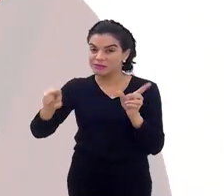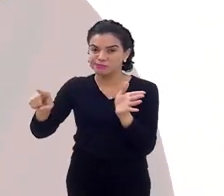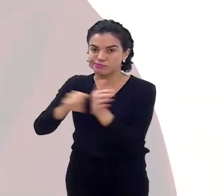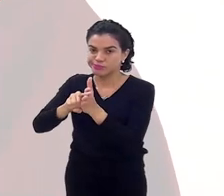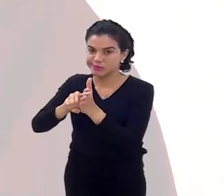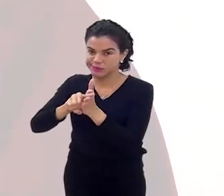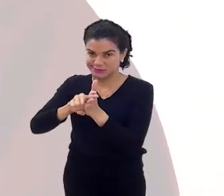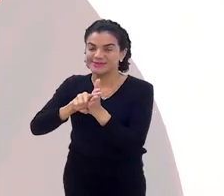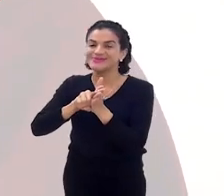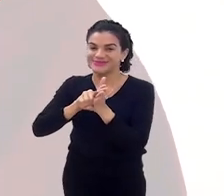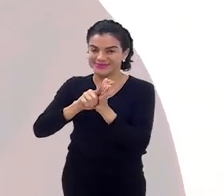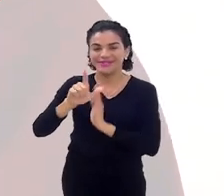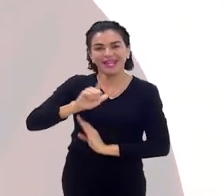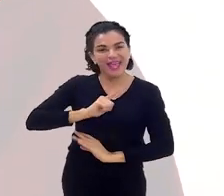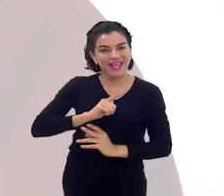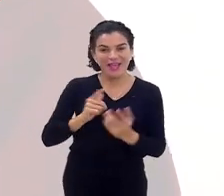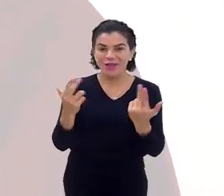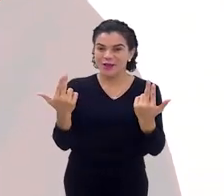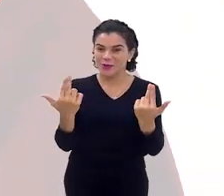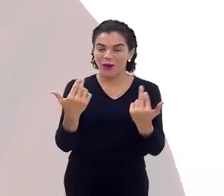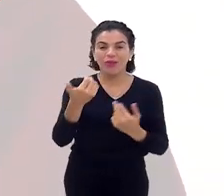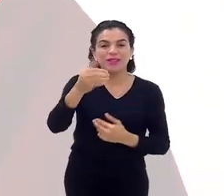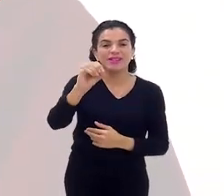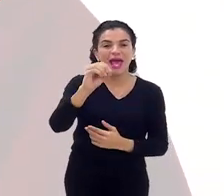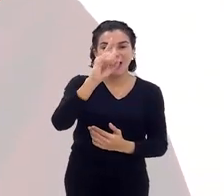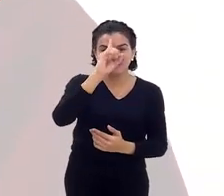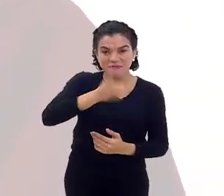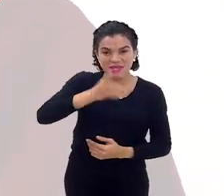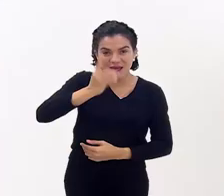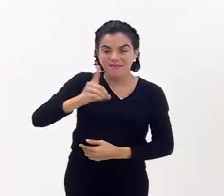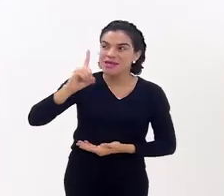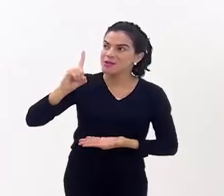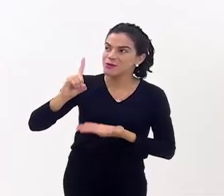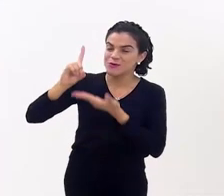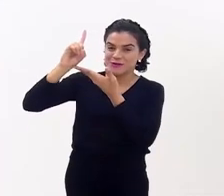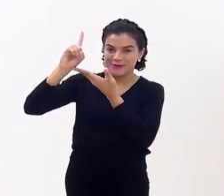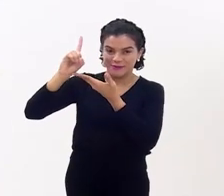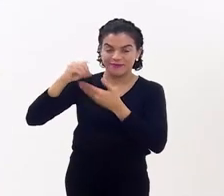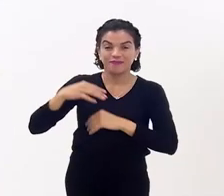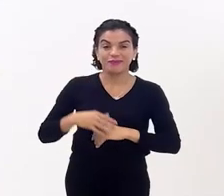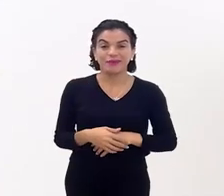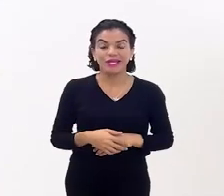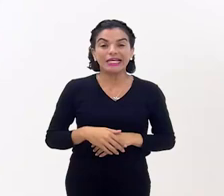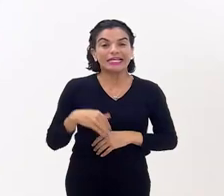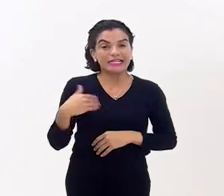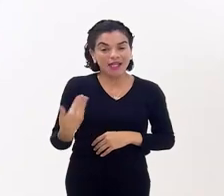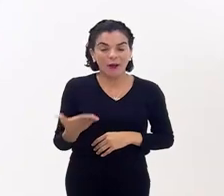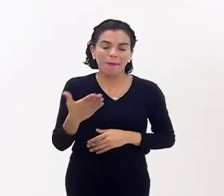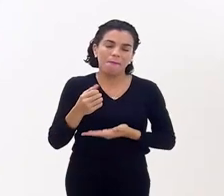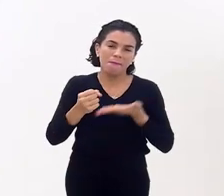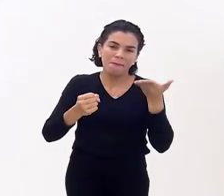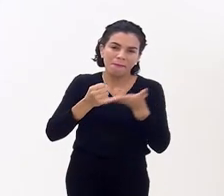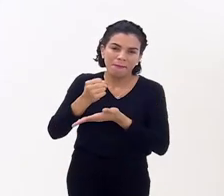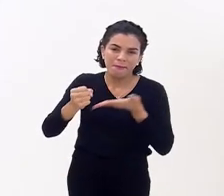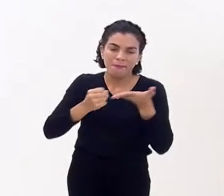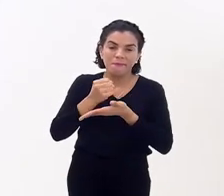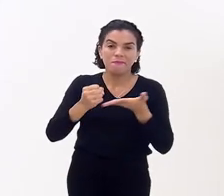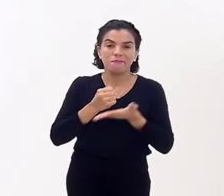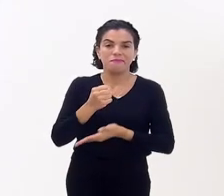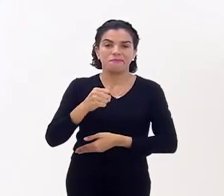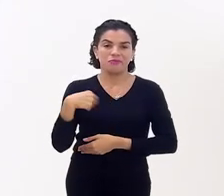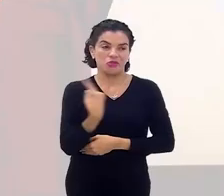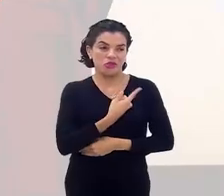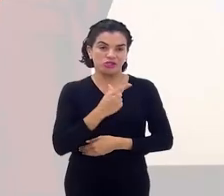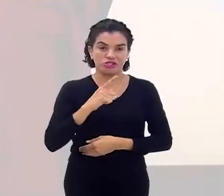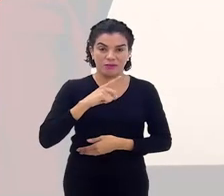forma que os dez mandamentos. Então, mas basicamente a